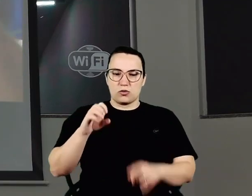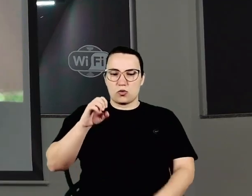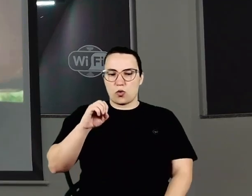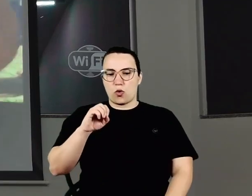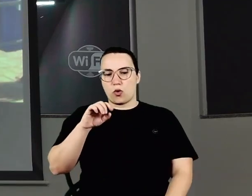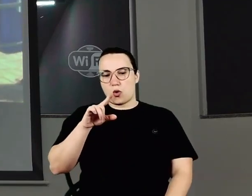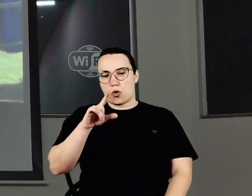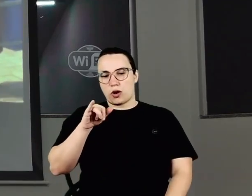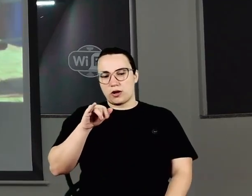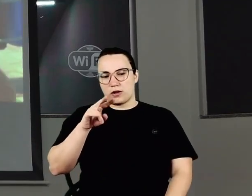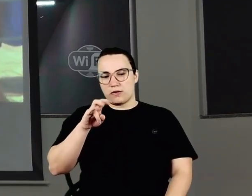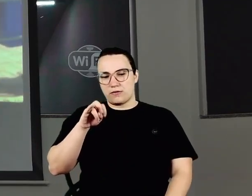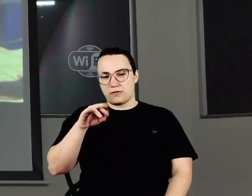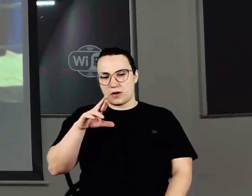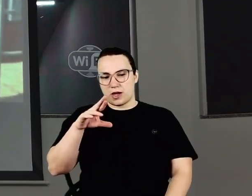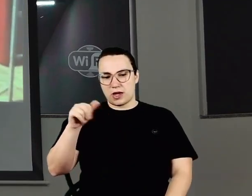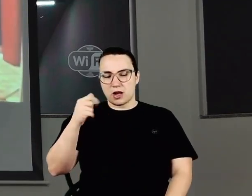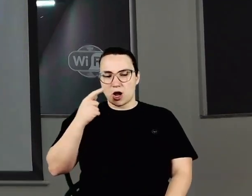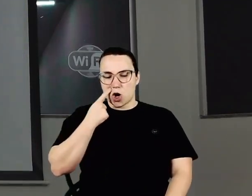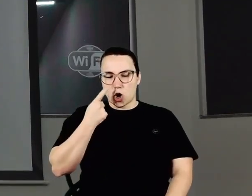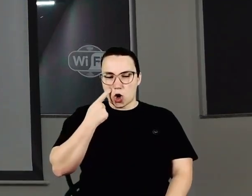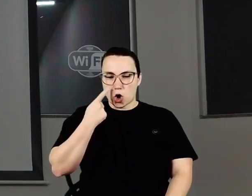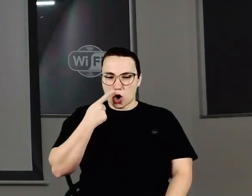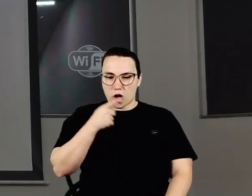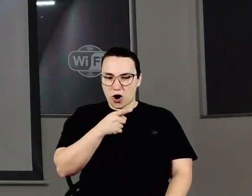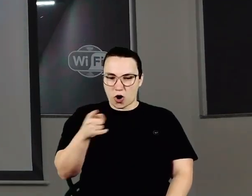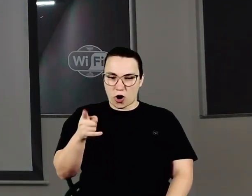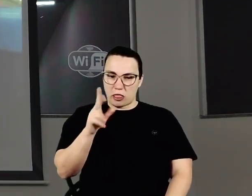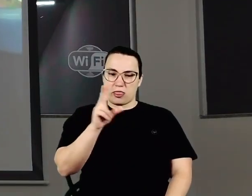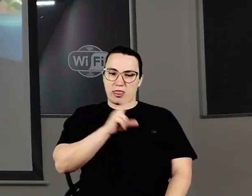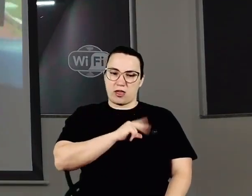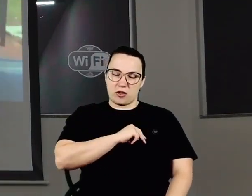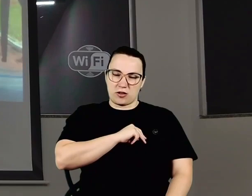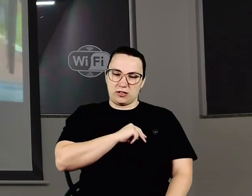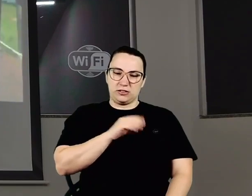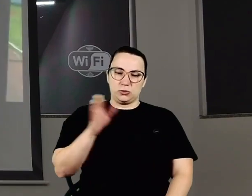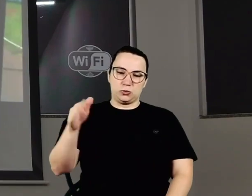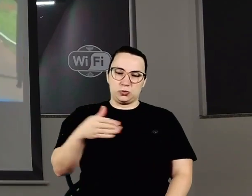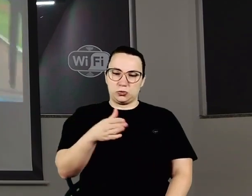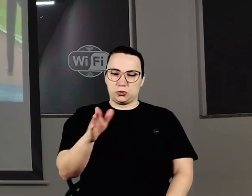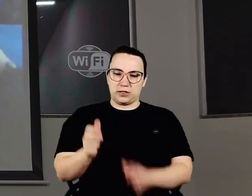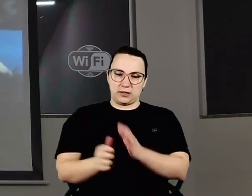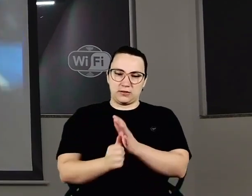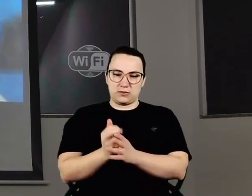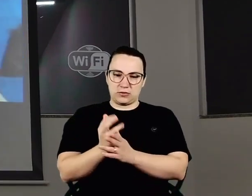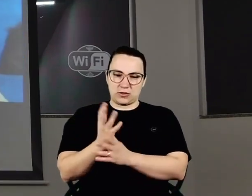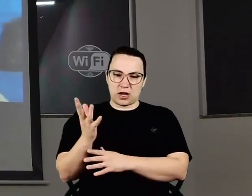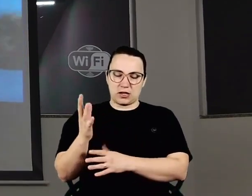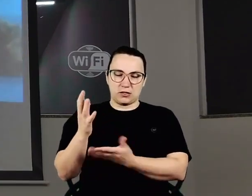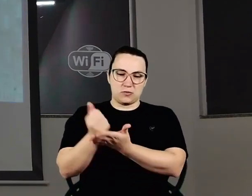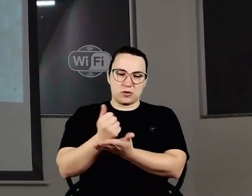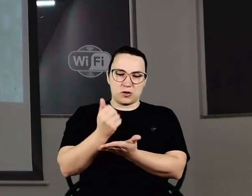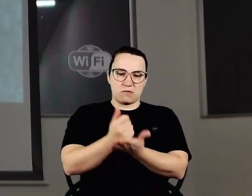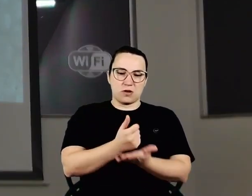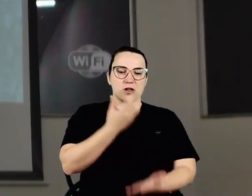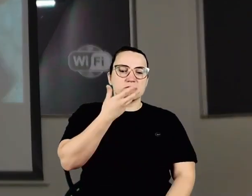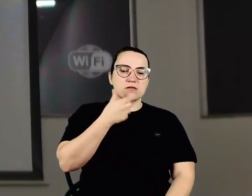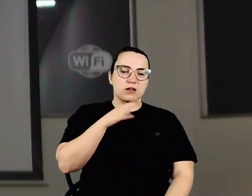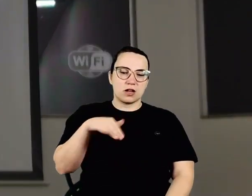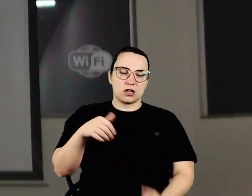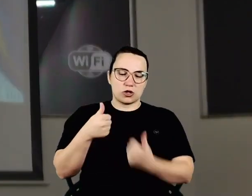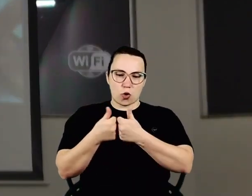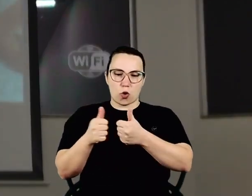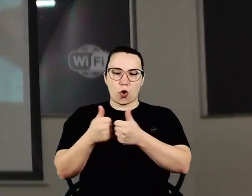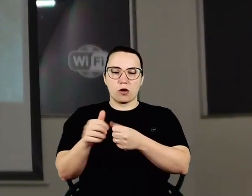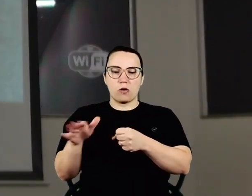louco. Ó, olha isso aqui, olha isso aqui. Passamos em várias localidades aí, buscamos crianças. Véi, ônibus lotado, lotado, lotado,